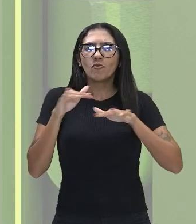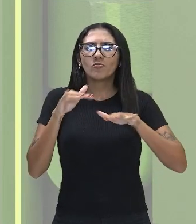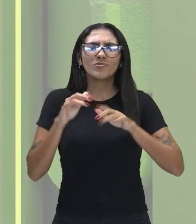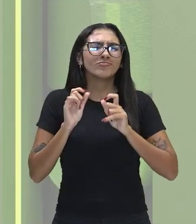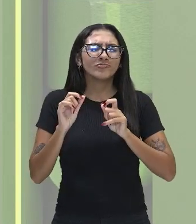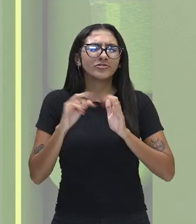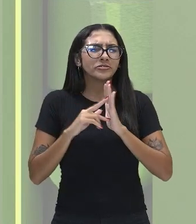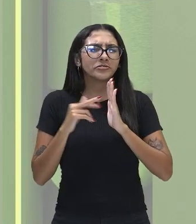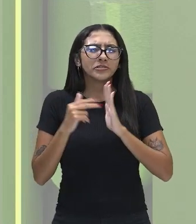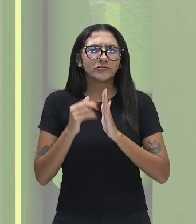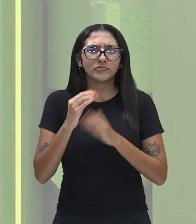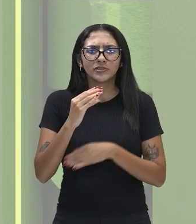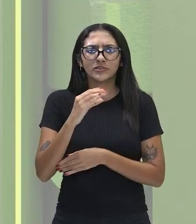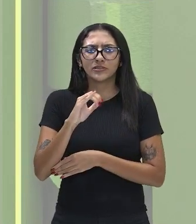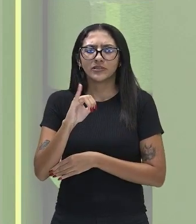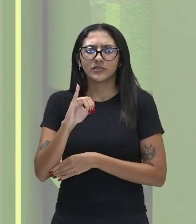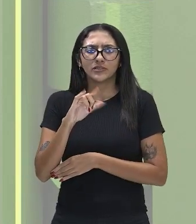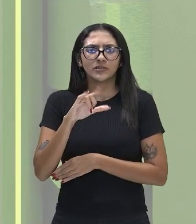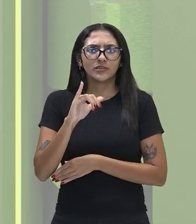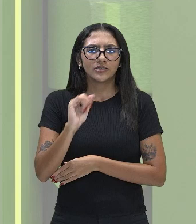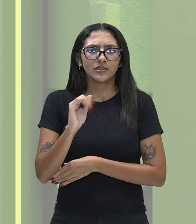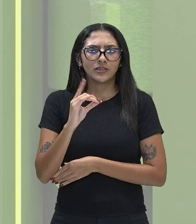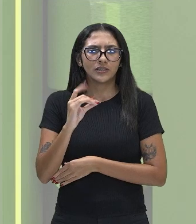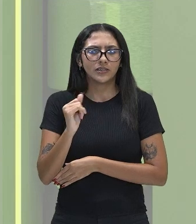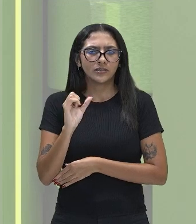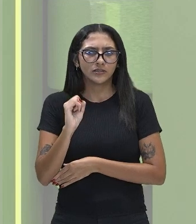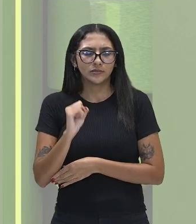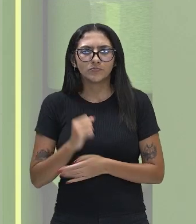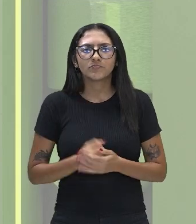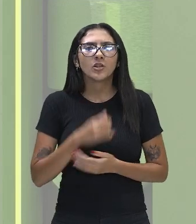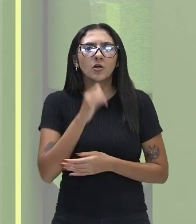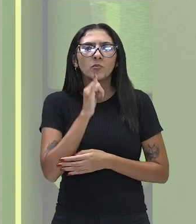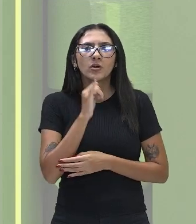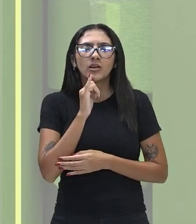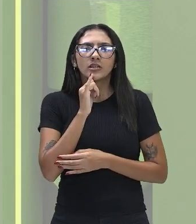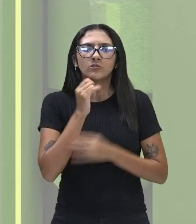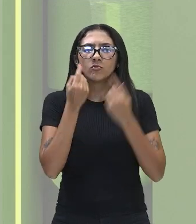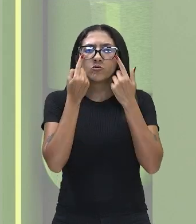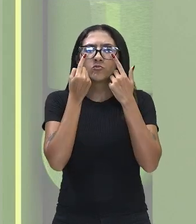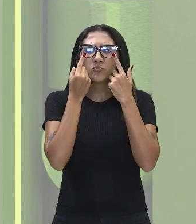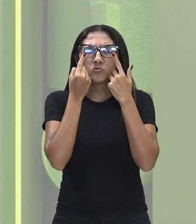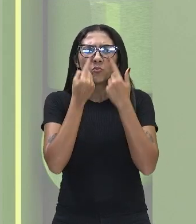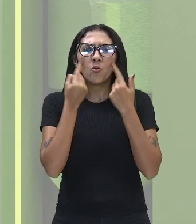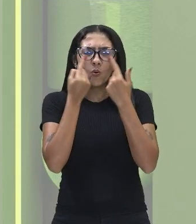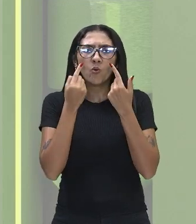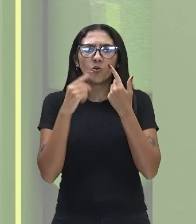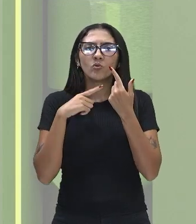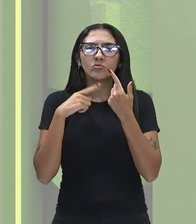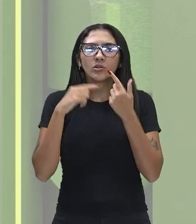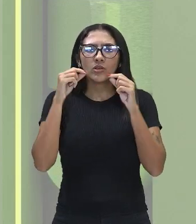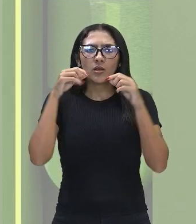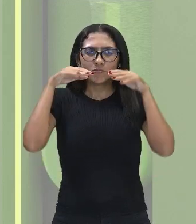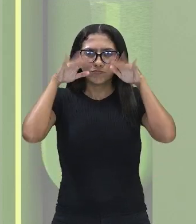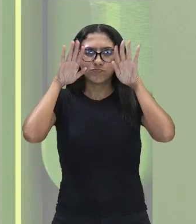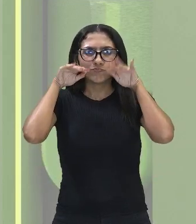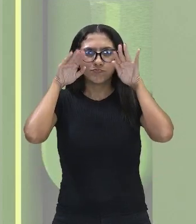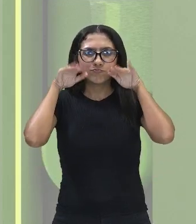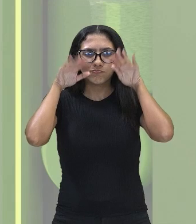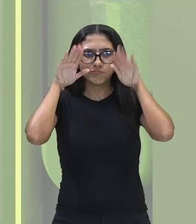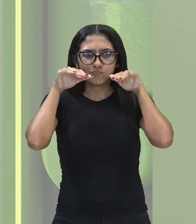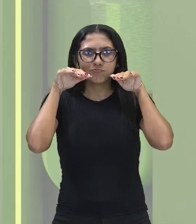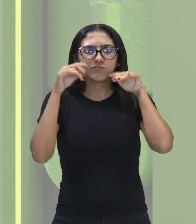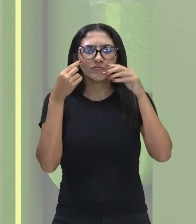que são células ciliadas? No seu olho, do lado de fora do seu olho, existem os cílios, que são pequenos